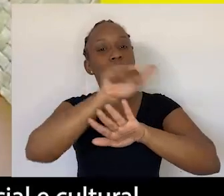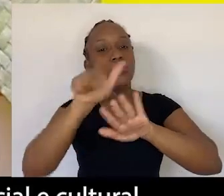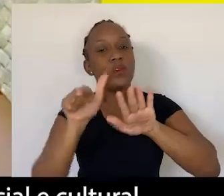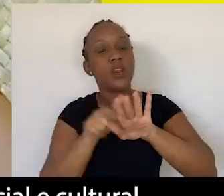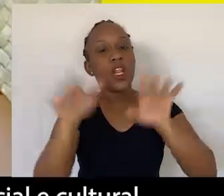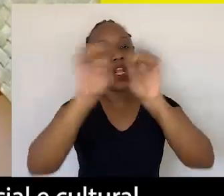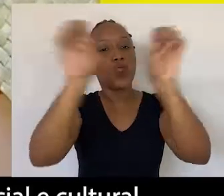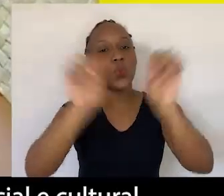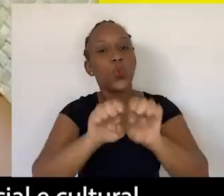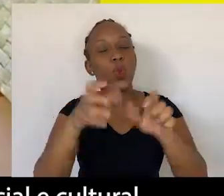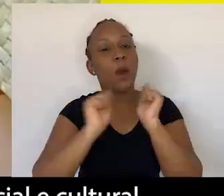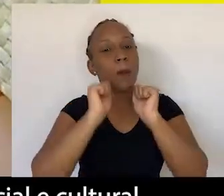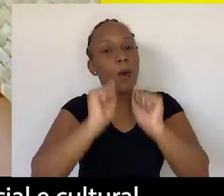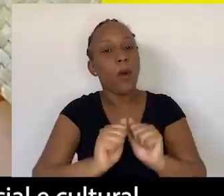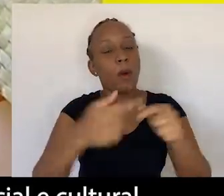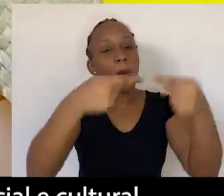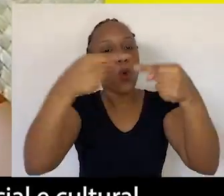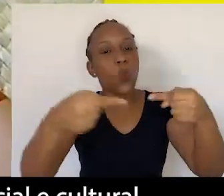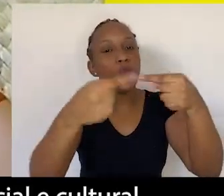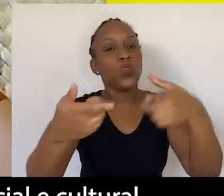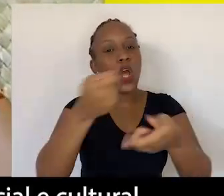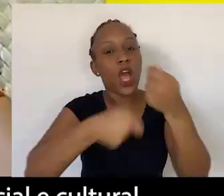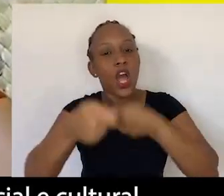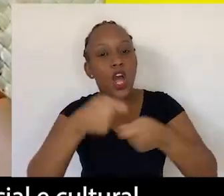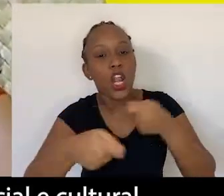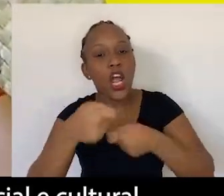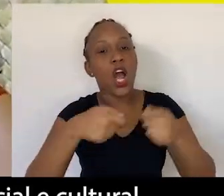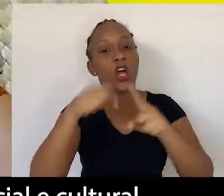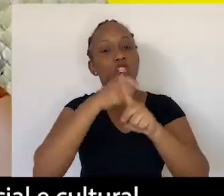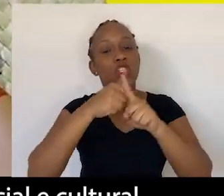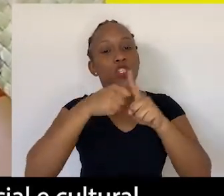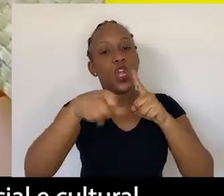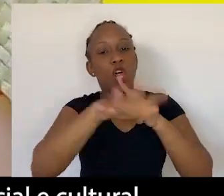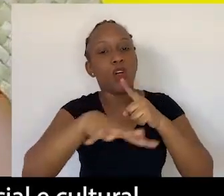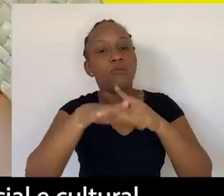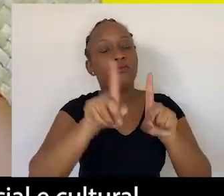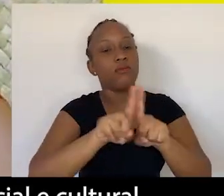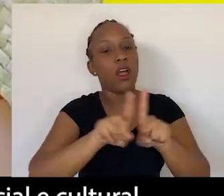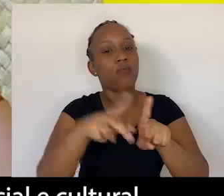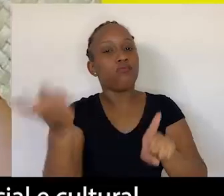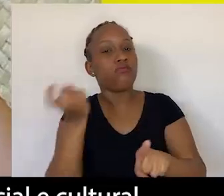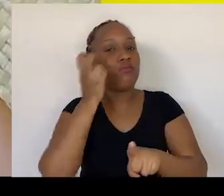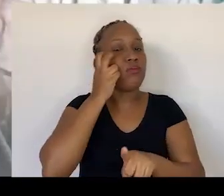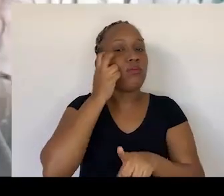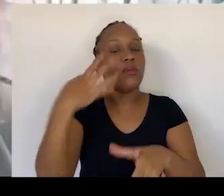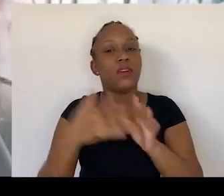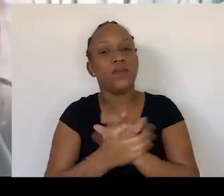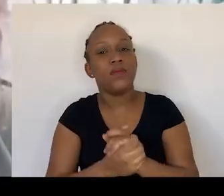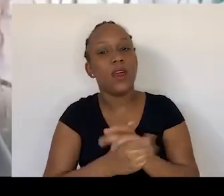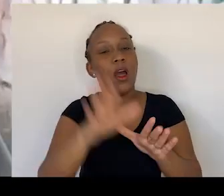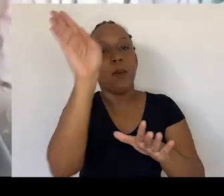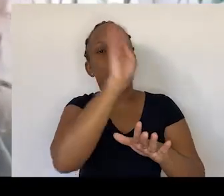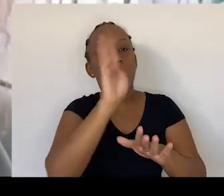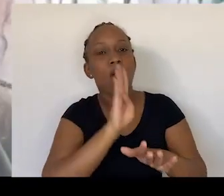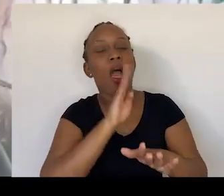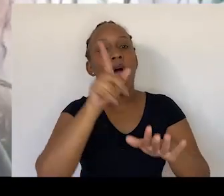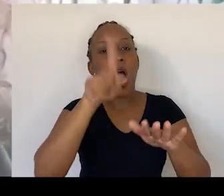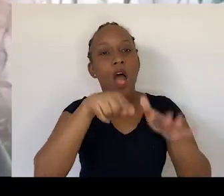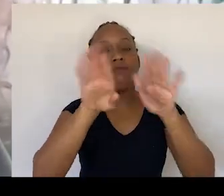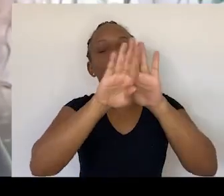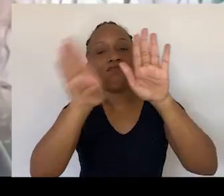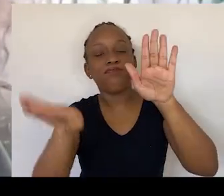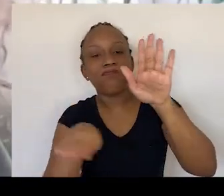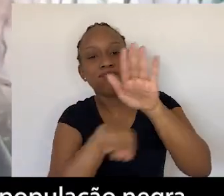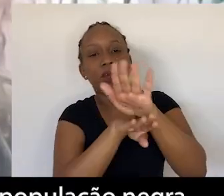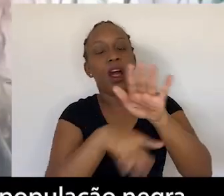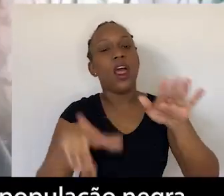na estrutura de poder político, econômica, social e cultural. O Brasil é profundamente